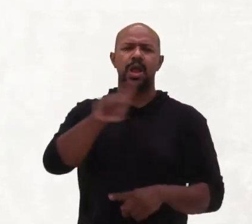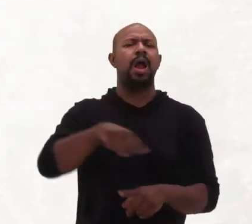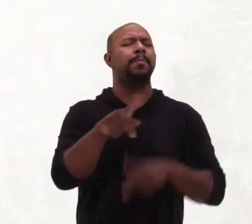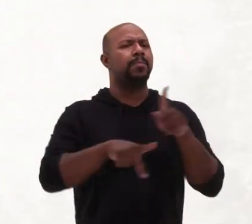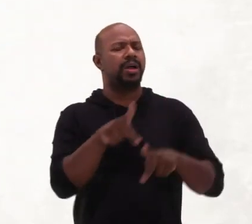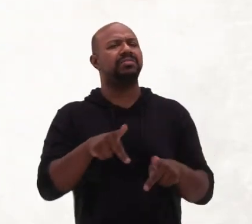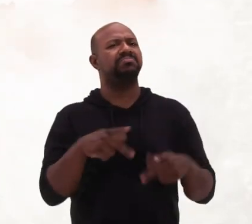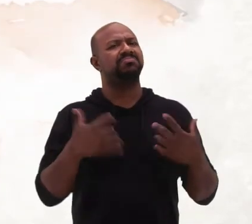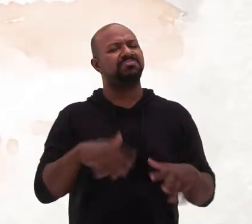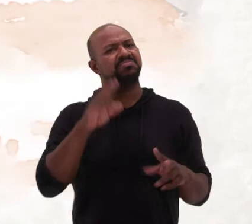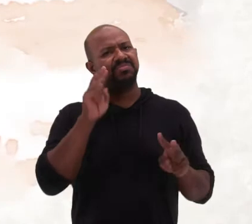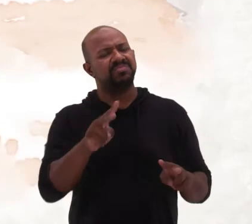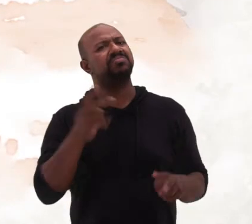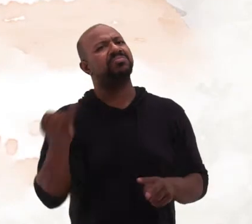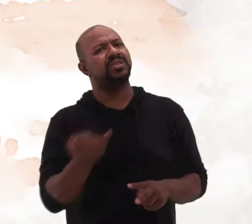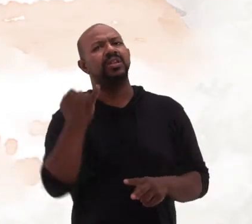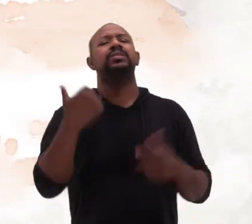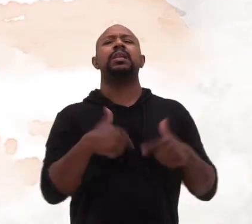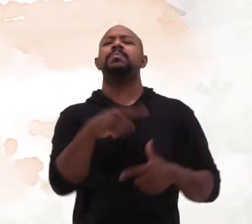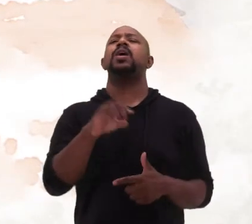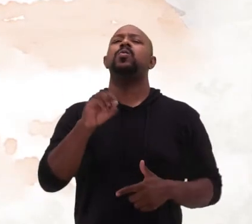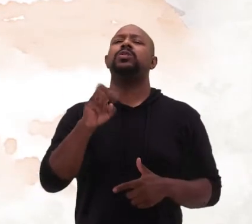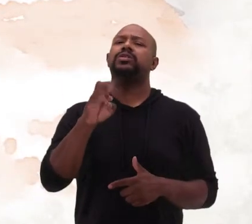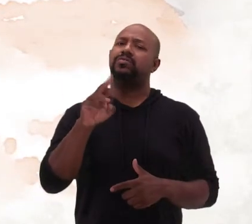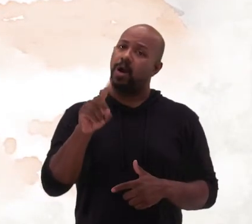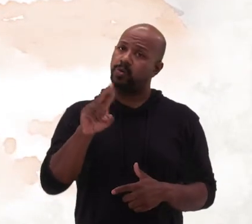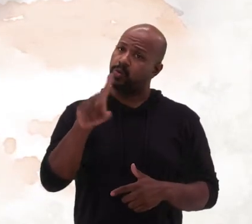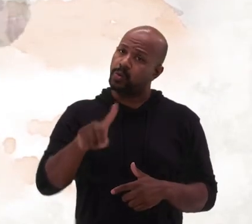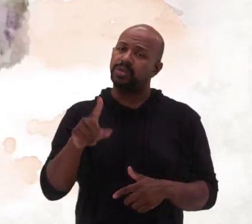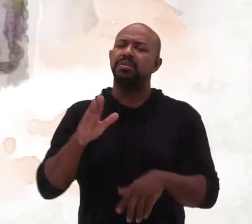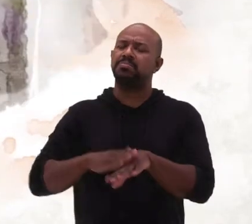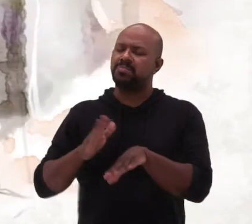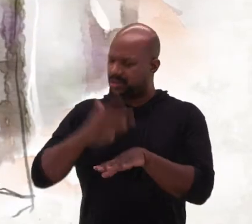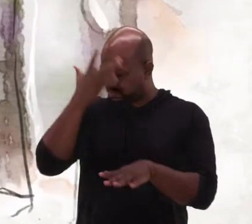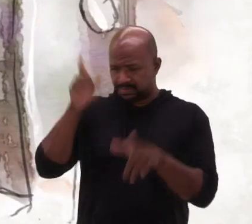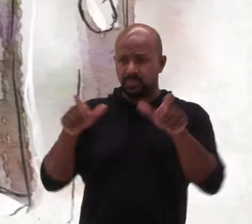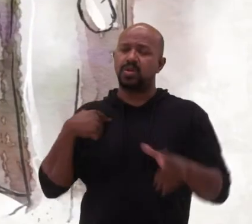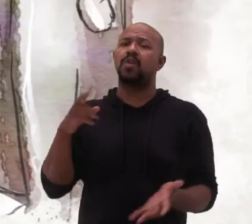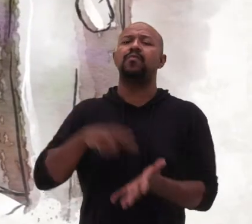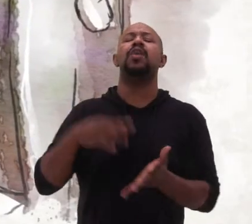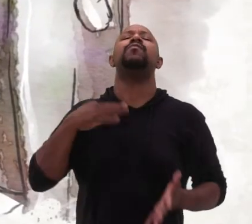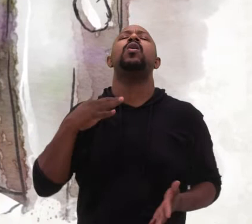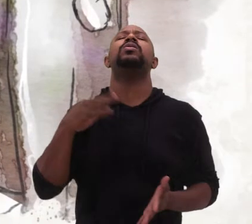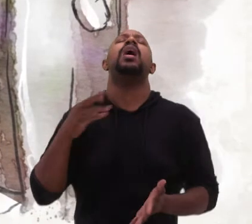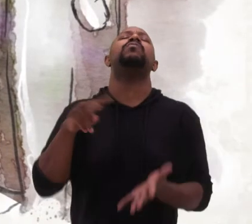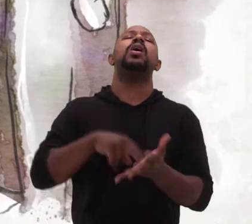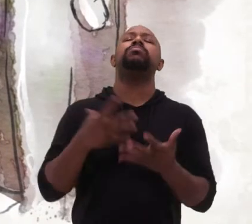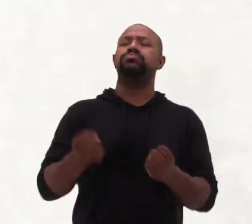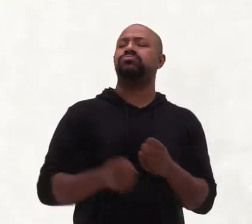voltou a reconhecer o trabalho de Oswaldo Cruz e foi voluntariamente se vacinar contra a varíola.